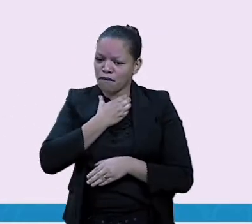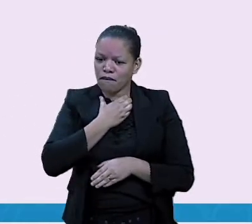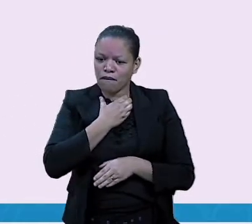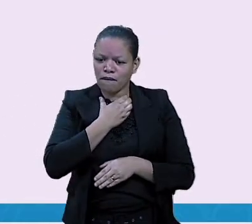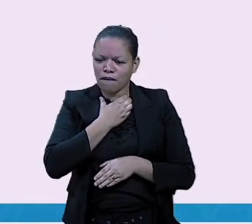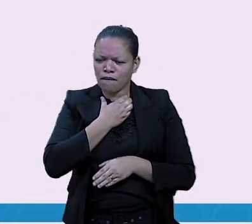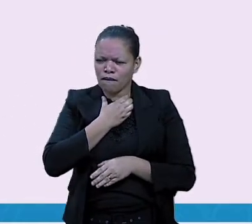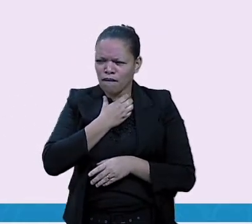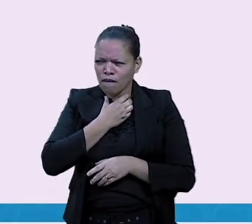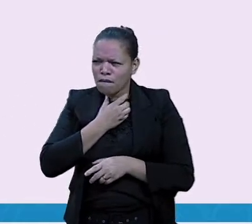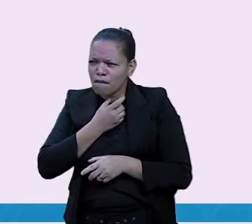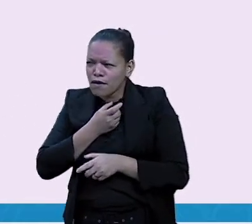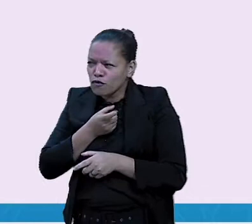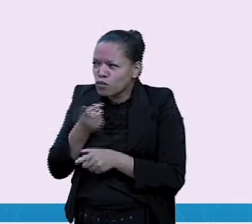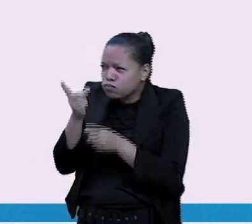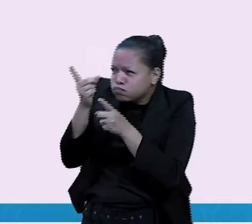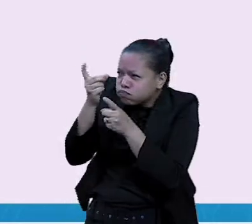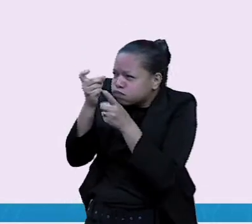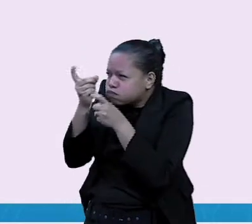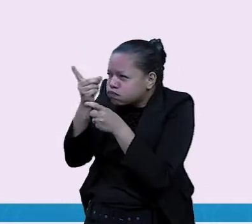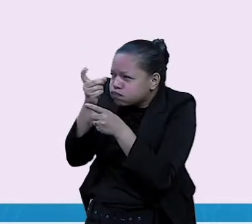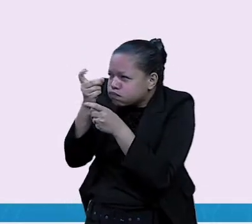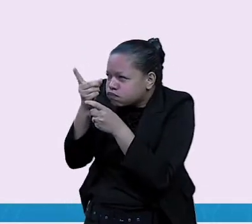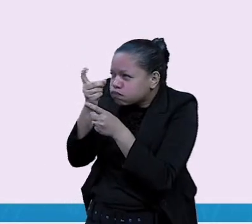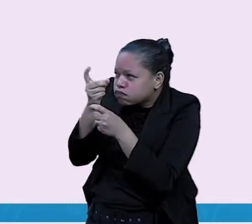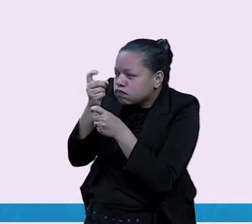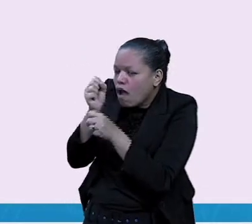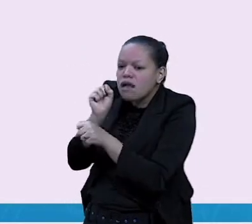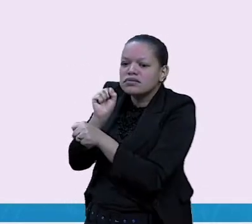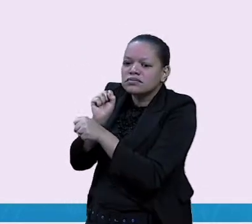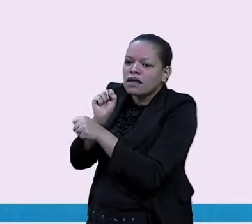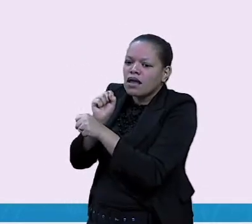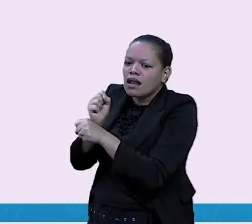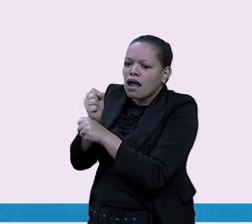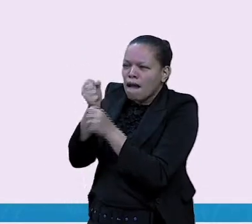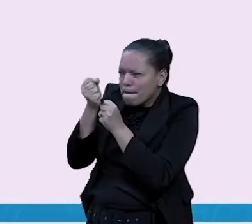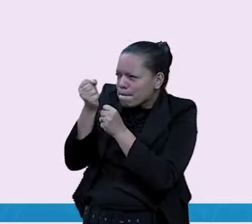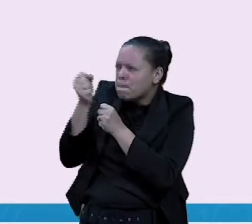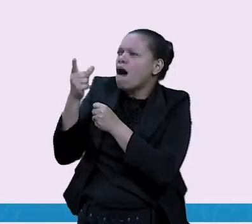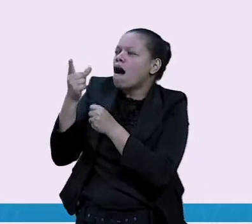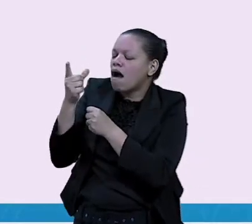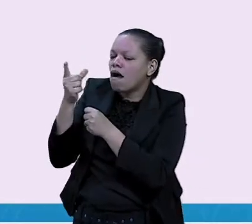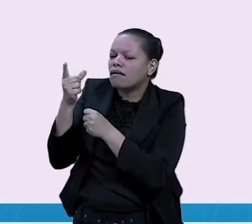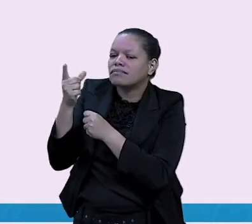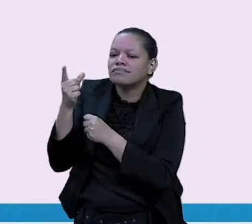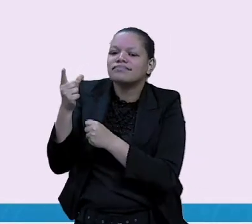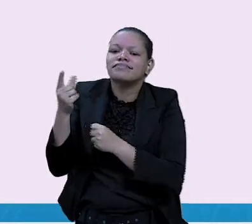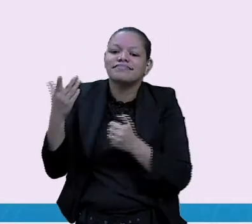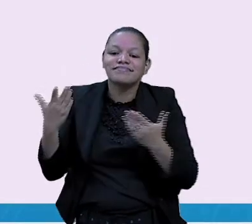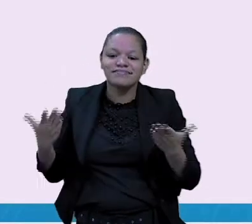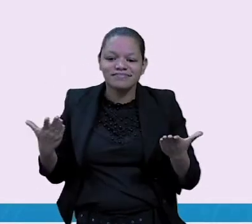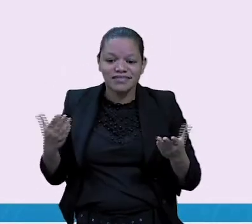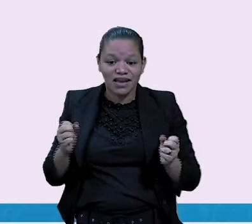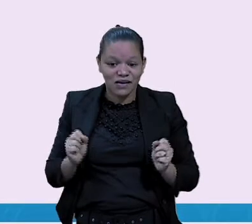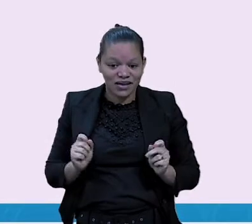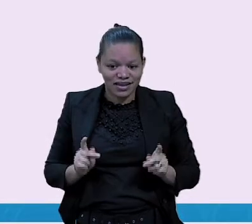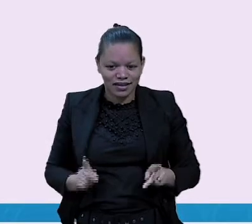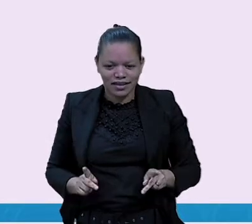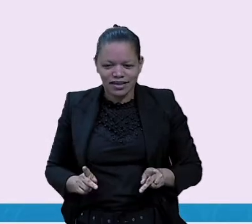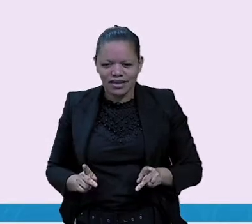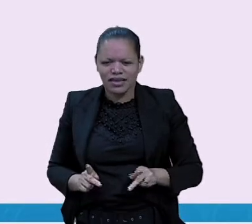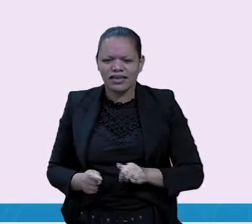caçador que estava lá, ó, na espreita, só esperando a pomba, né? Ficar dando uma bobeirinha ali que ele ia